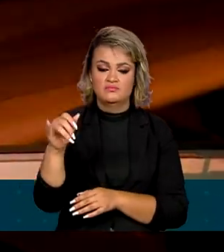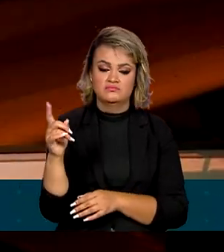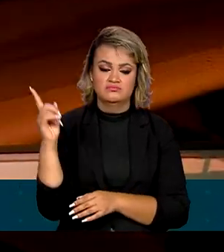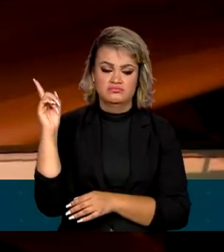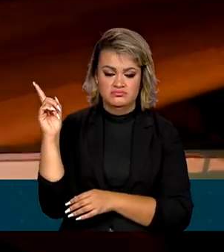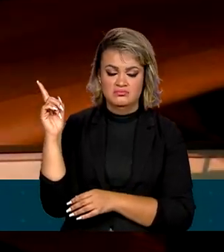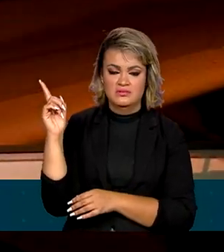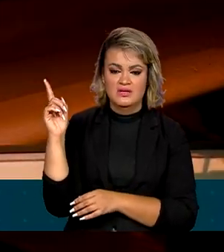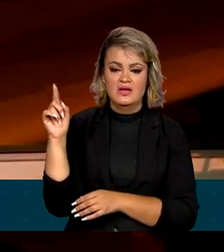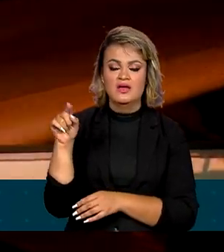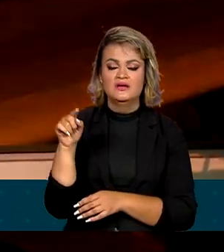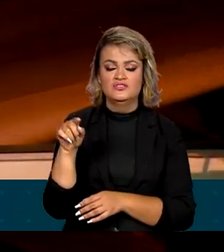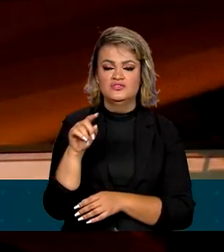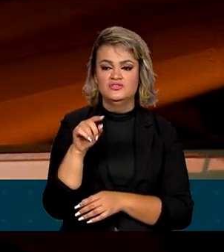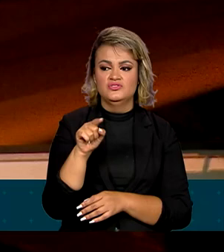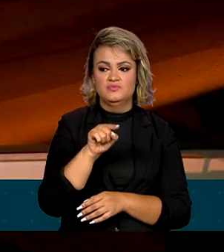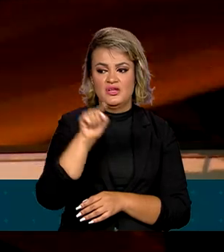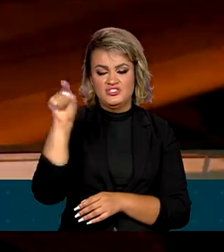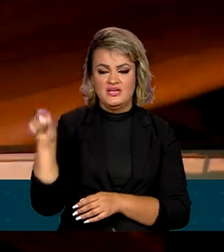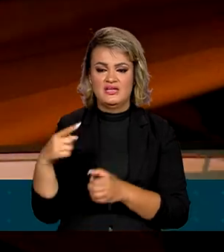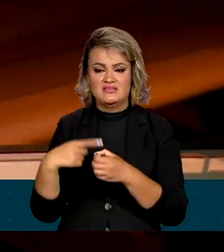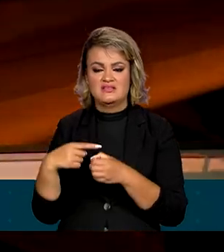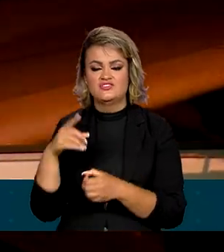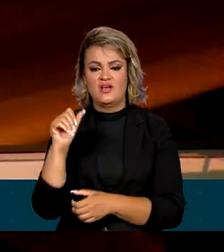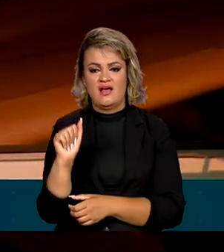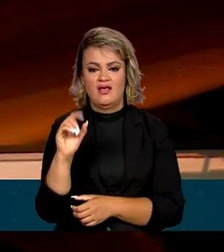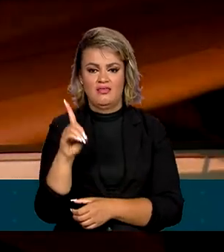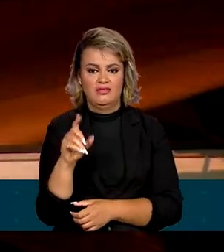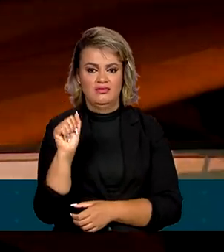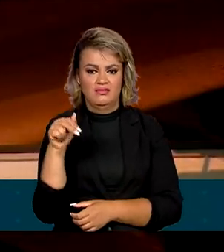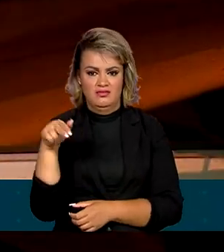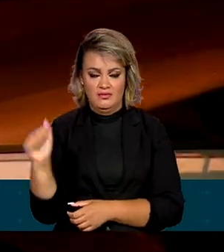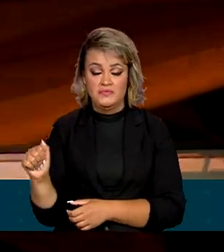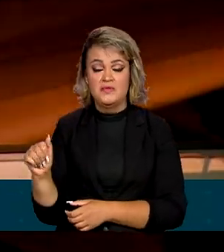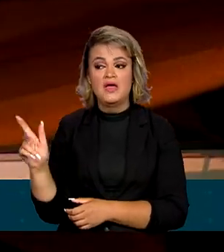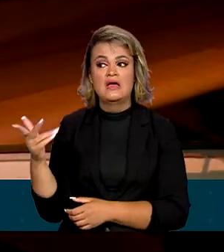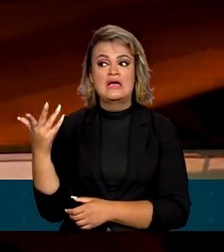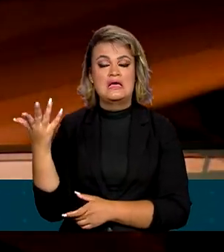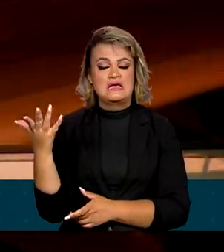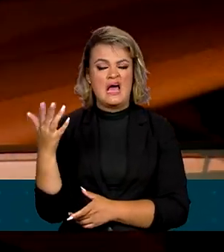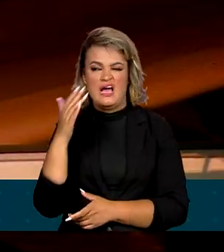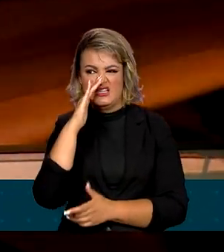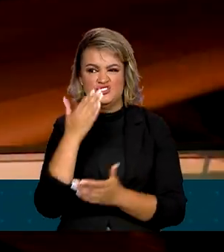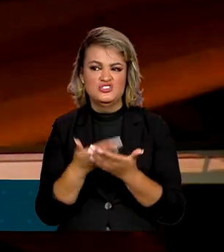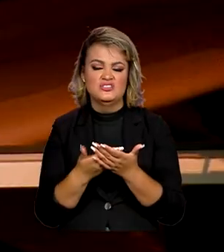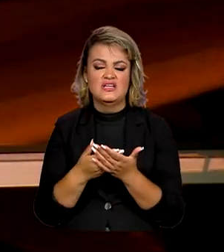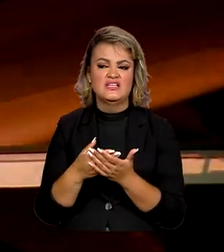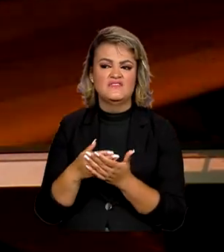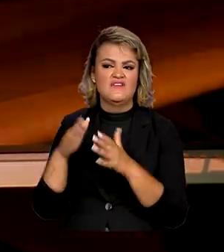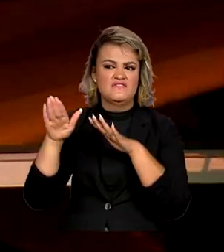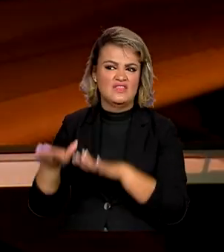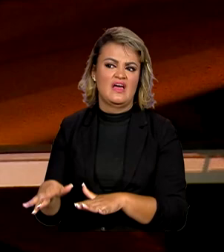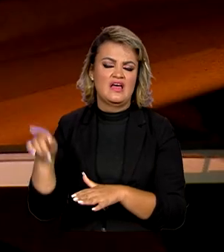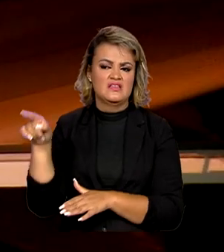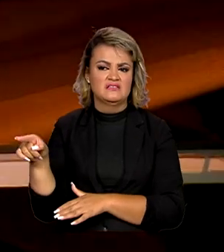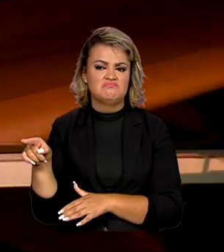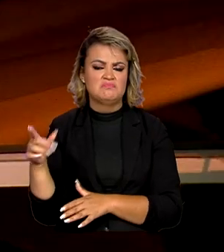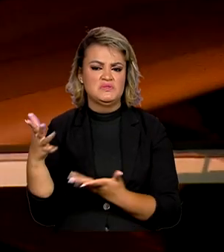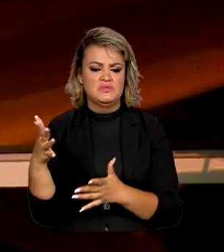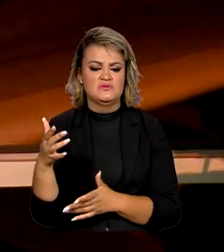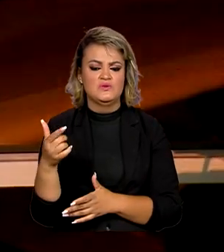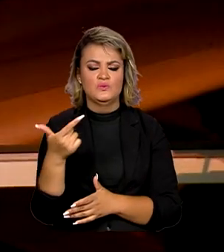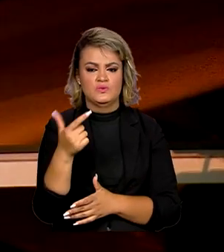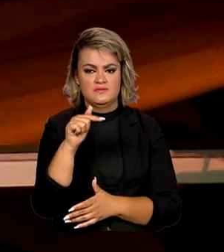para Adana. A previsão é que a equipe de missão humanitária do Brasil fique aqui na Turquia por pelo